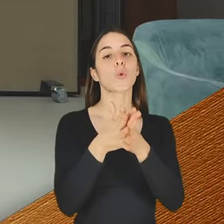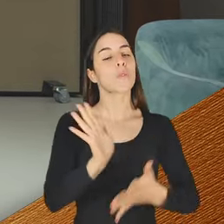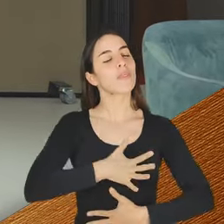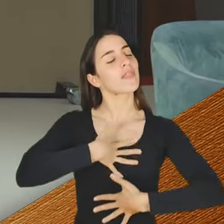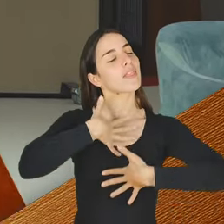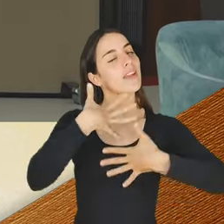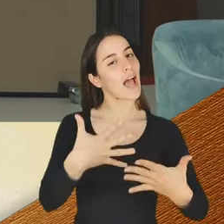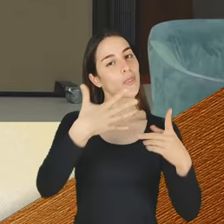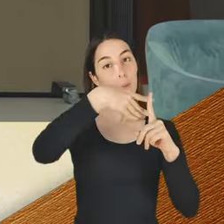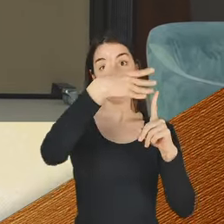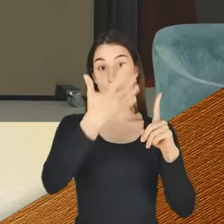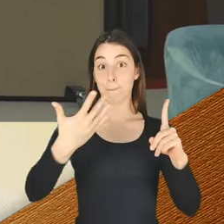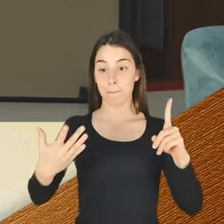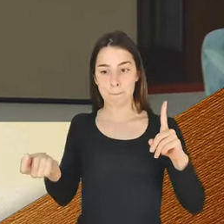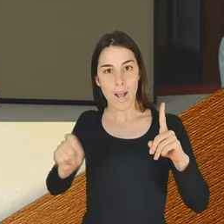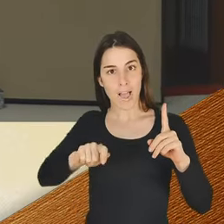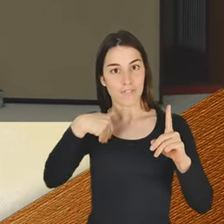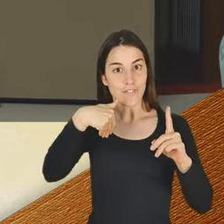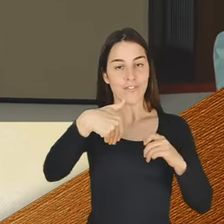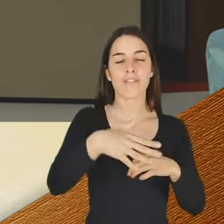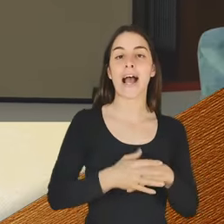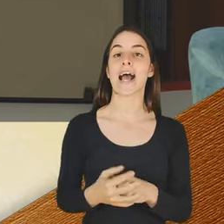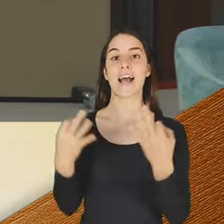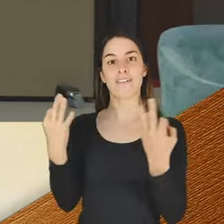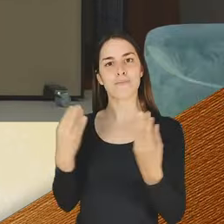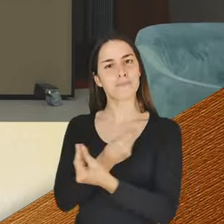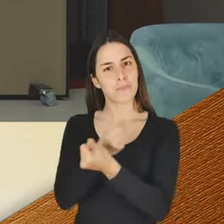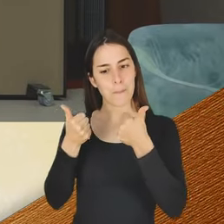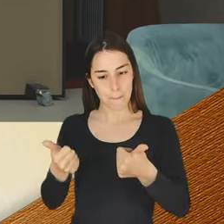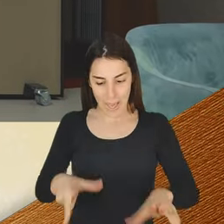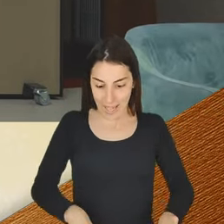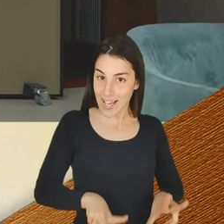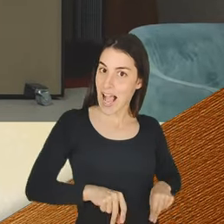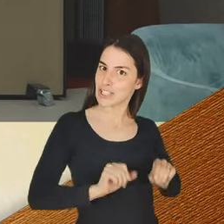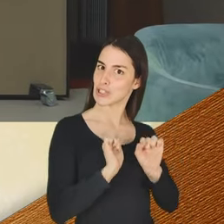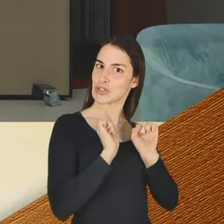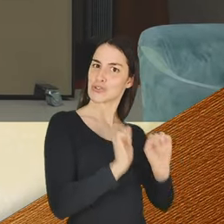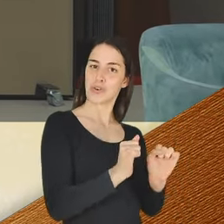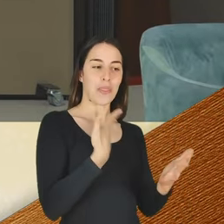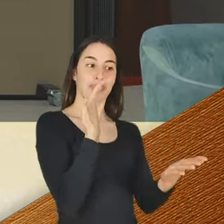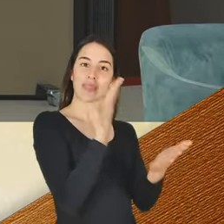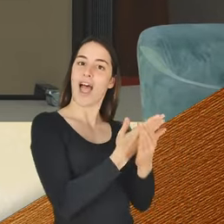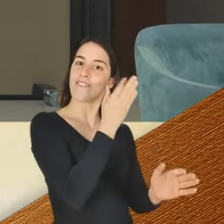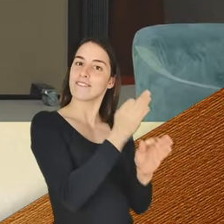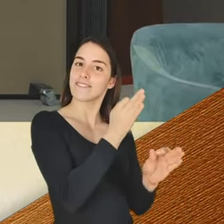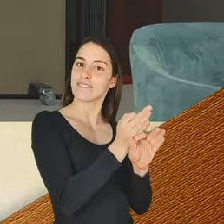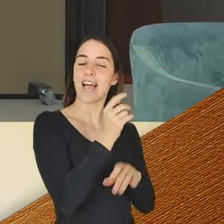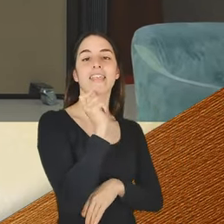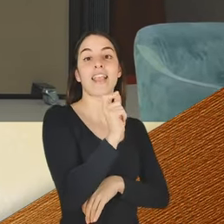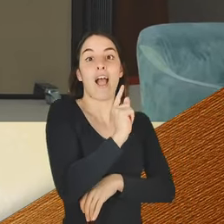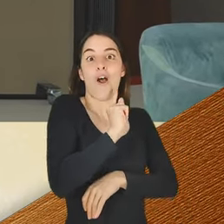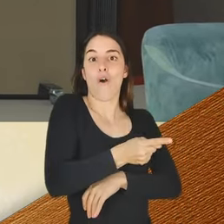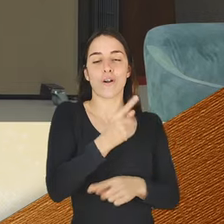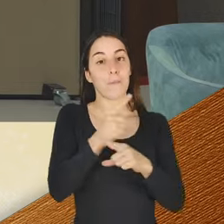Pride Month, que se é vizinho. E de facto acho muito oportuno teres trazido estas calças, mesmo para celebrar este dia, que vai ser um dia de sensibilização